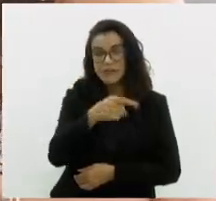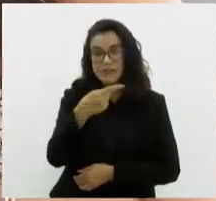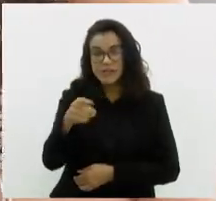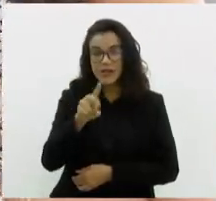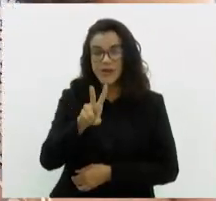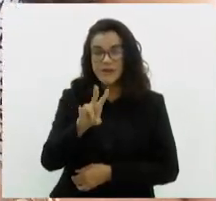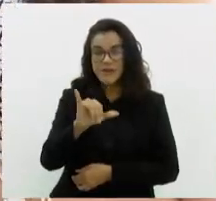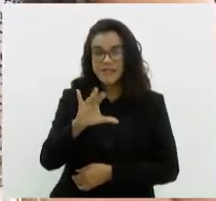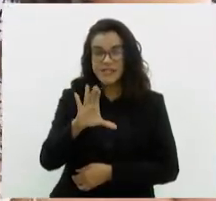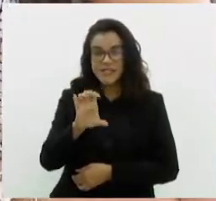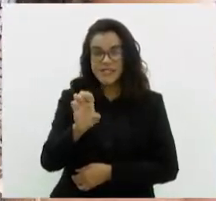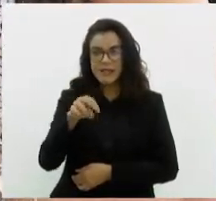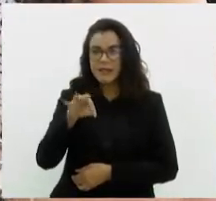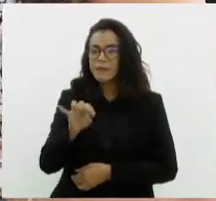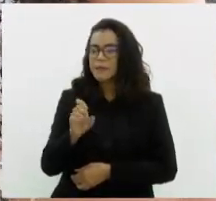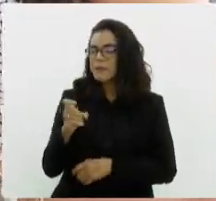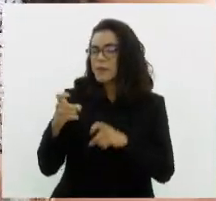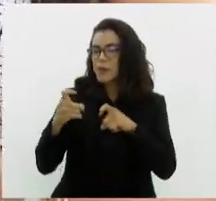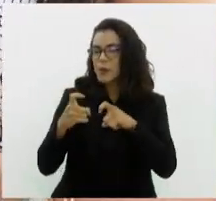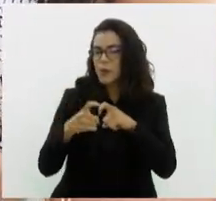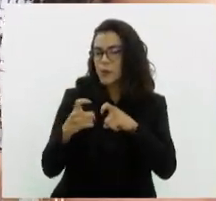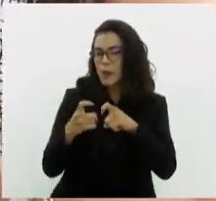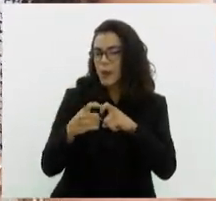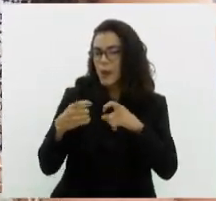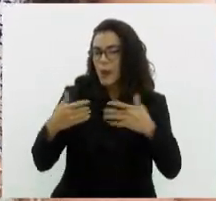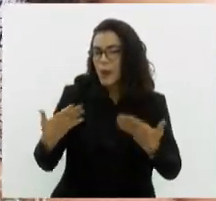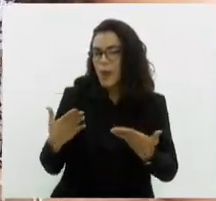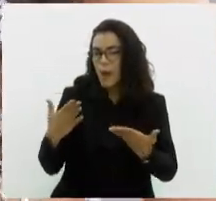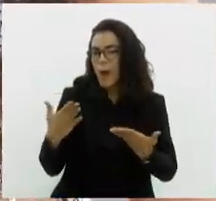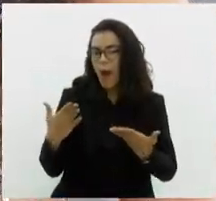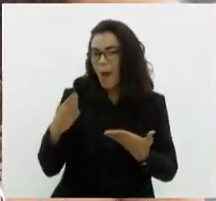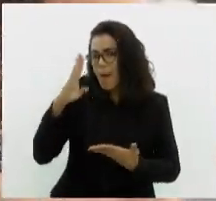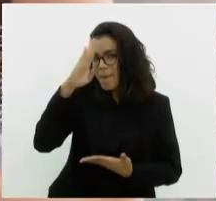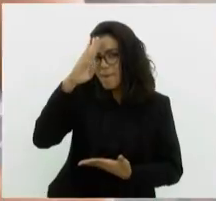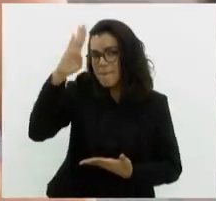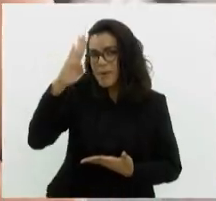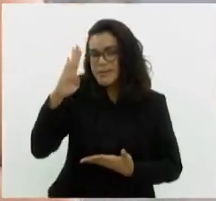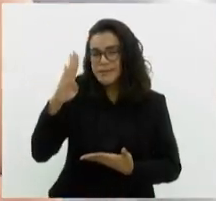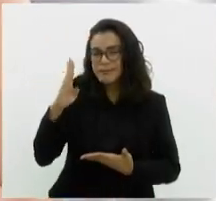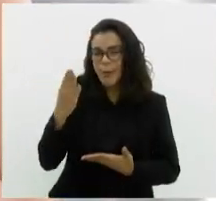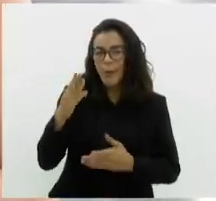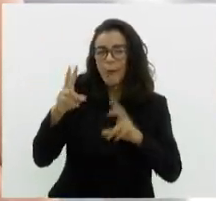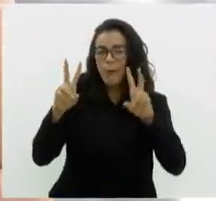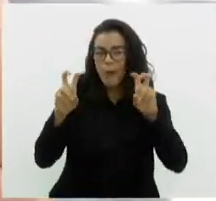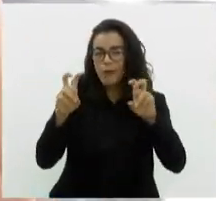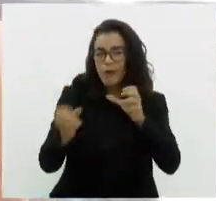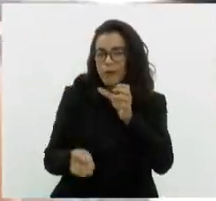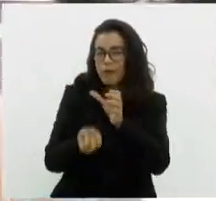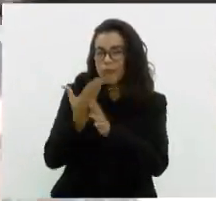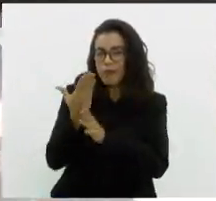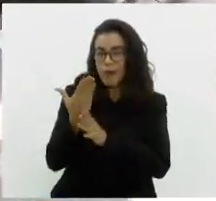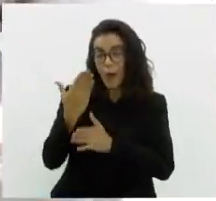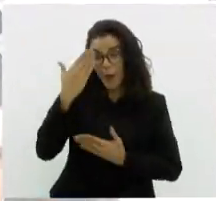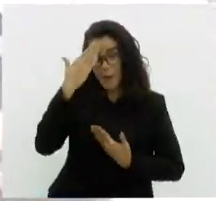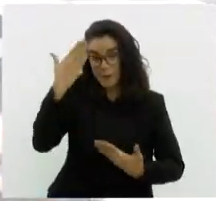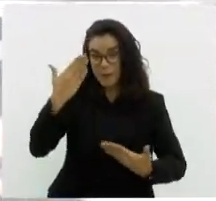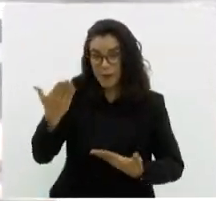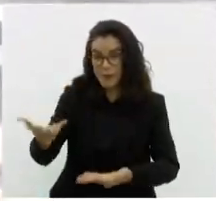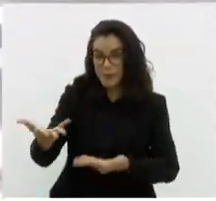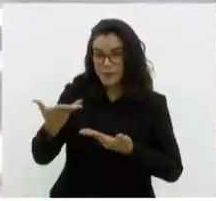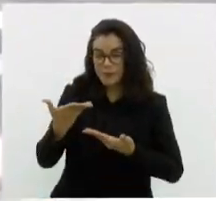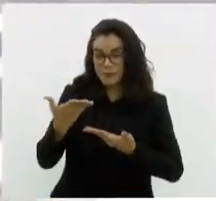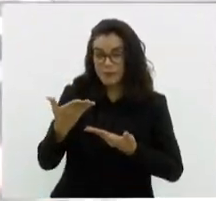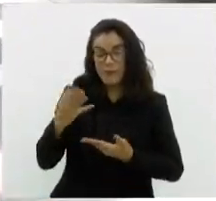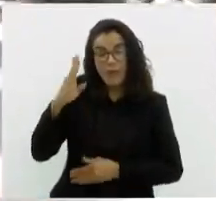respeito desse assunto. Doutora, quais as principais causas desse problema? Bom dia. Oi, bom dia. Obrigada pelo convite. Bom, as